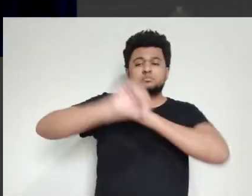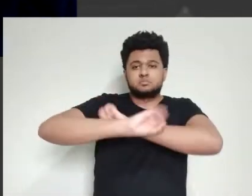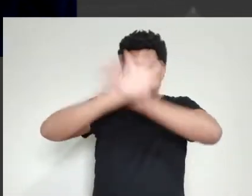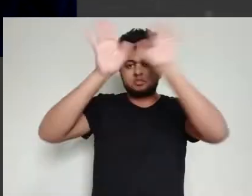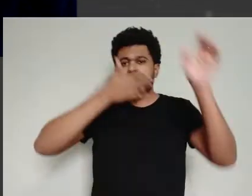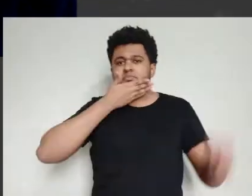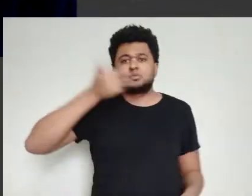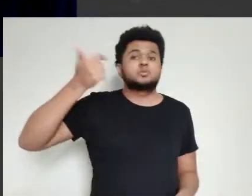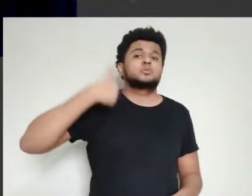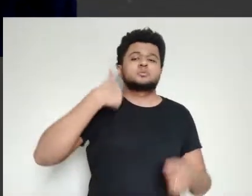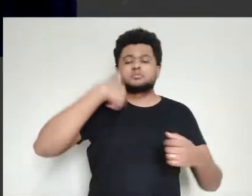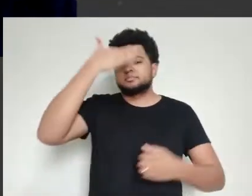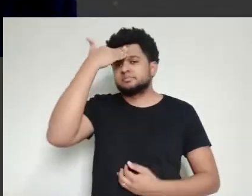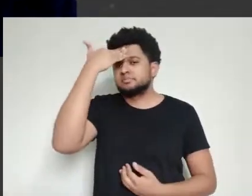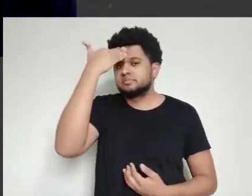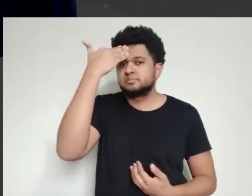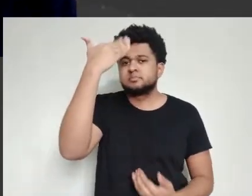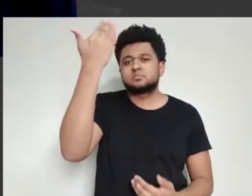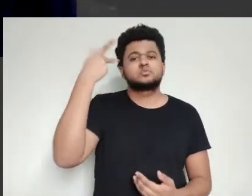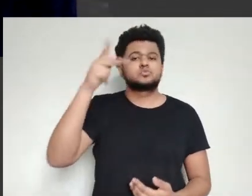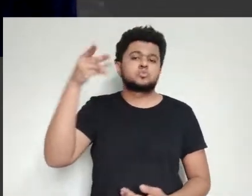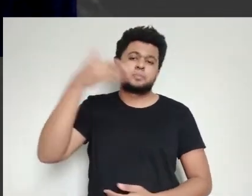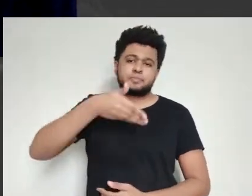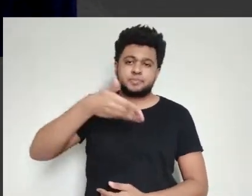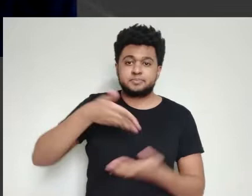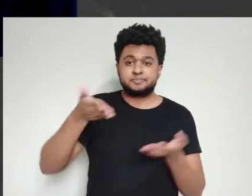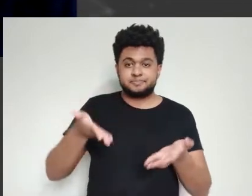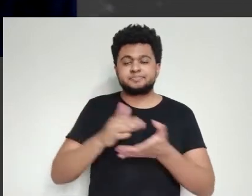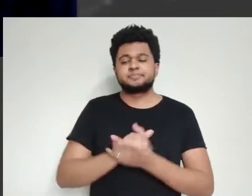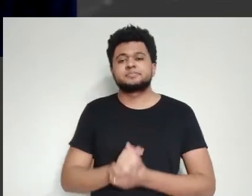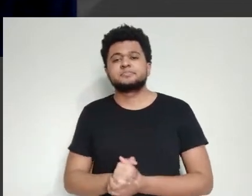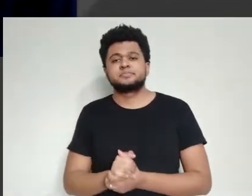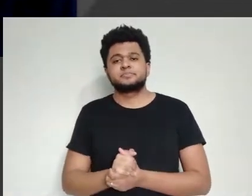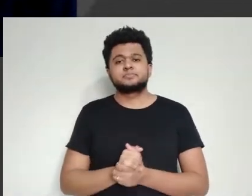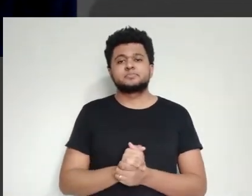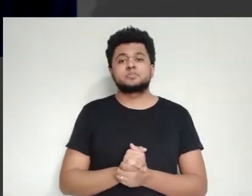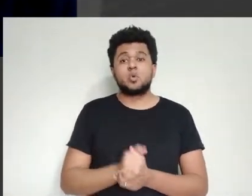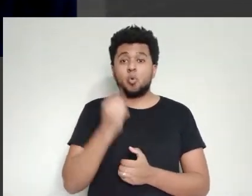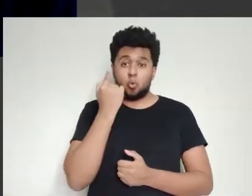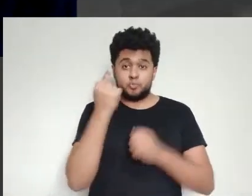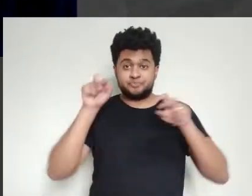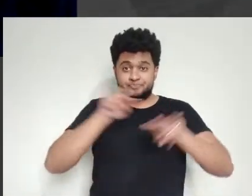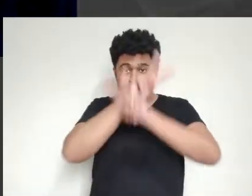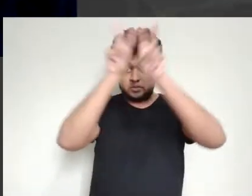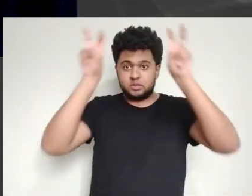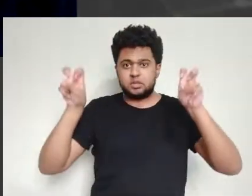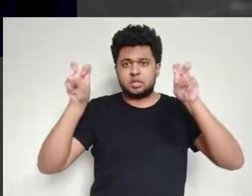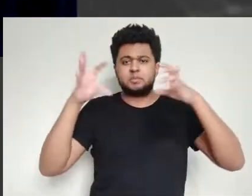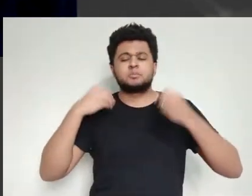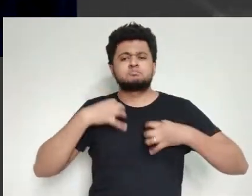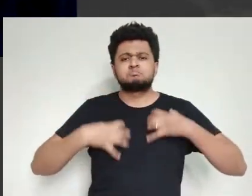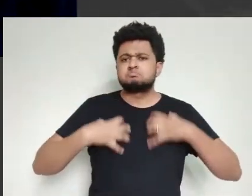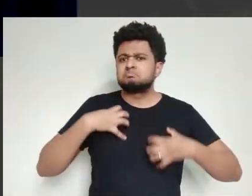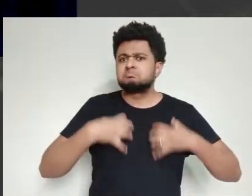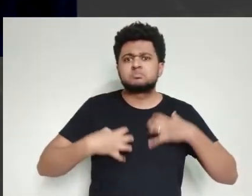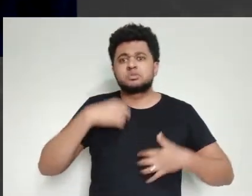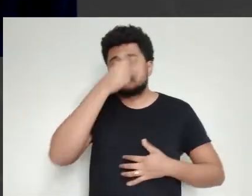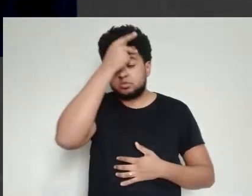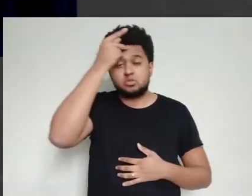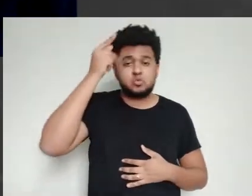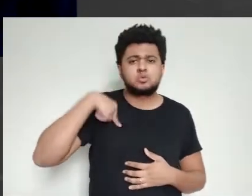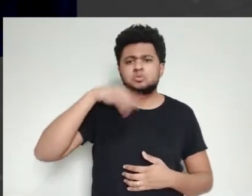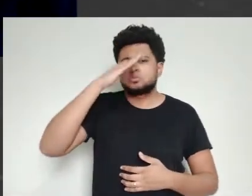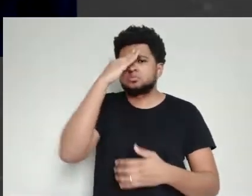entender muito melhor. Então, já te agradeço pela pela sua participação. Um dos temas que tem